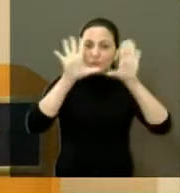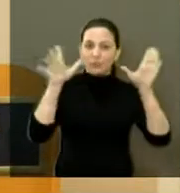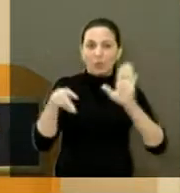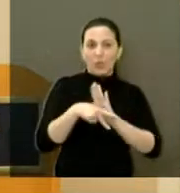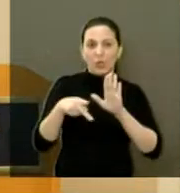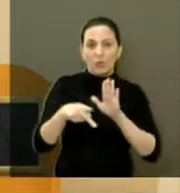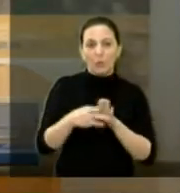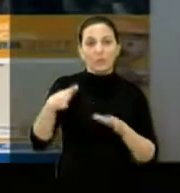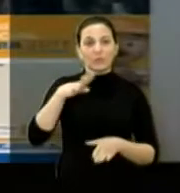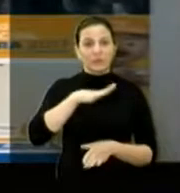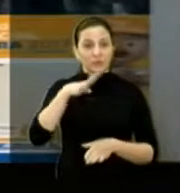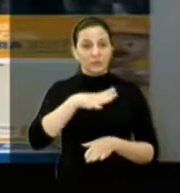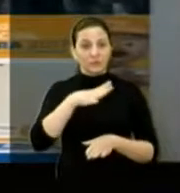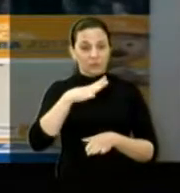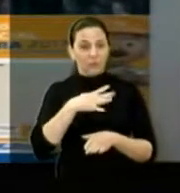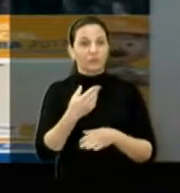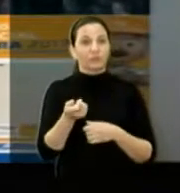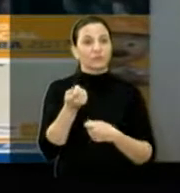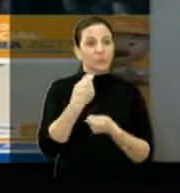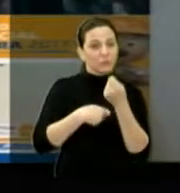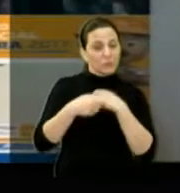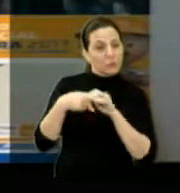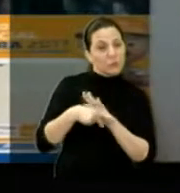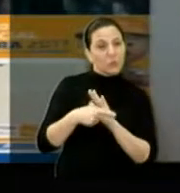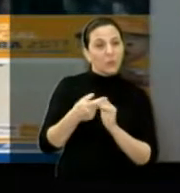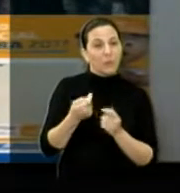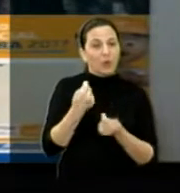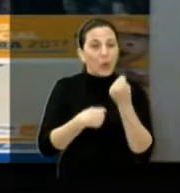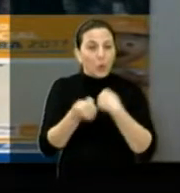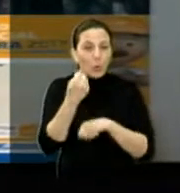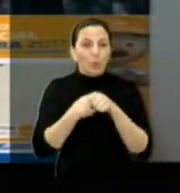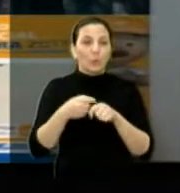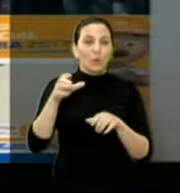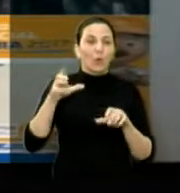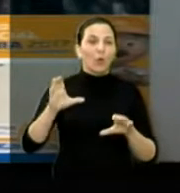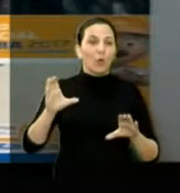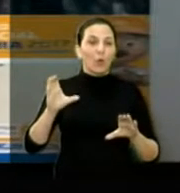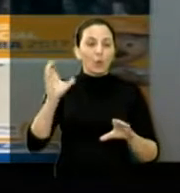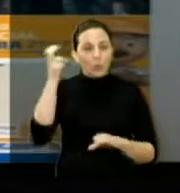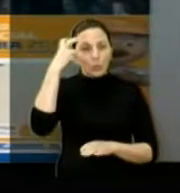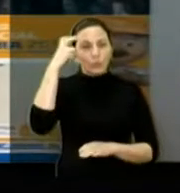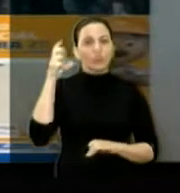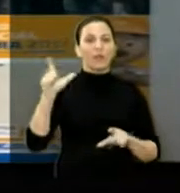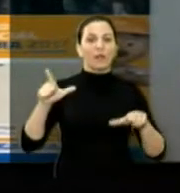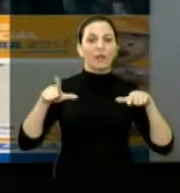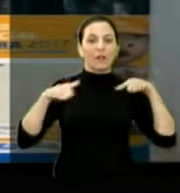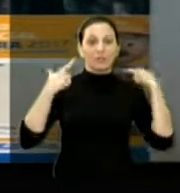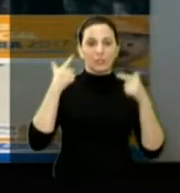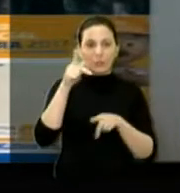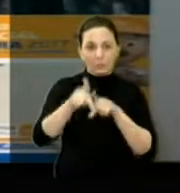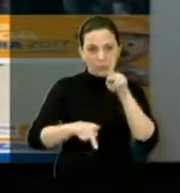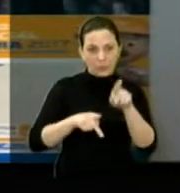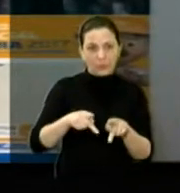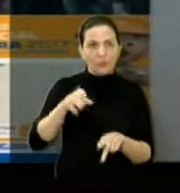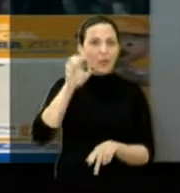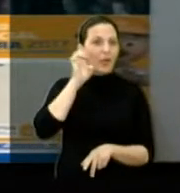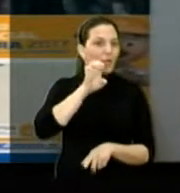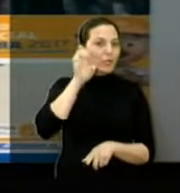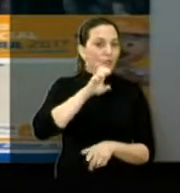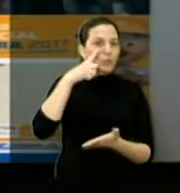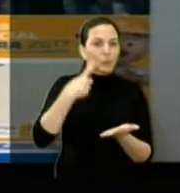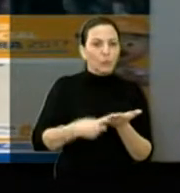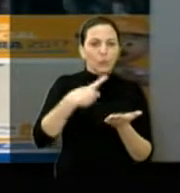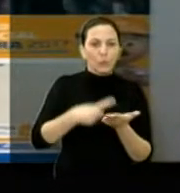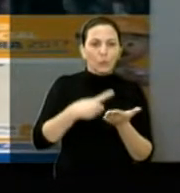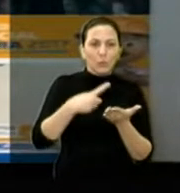cidade, gerou negócios e levou cultura e lazer para a população. O prefeito Edinho, cumprindo aquilo